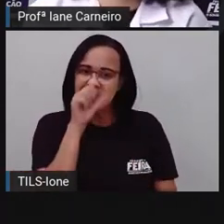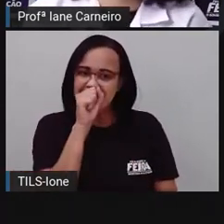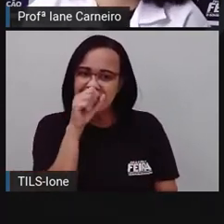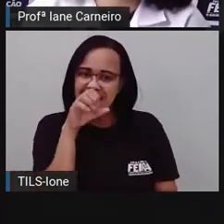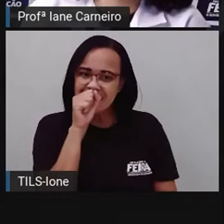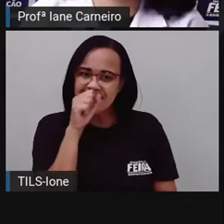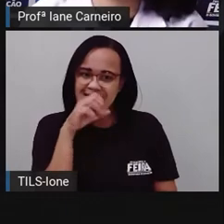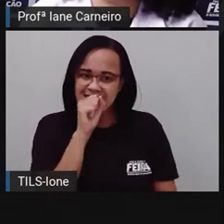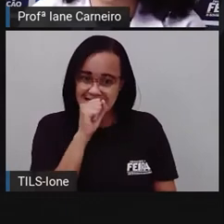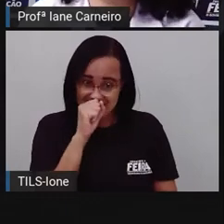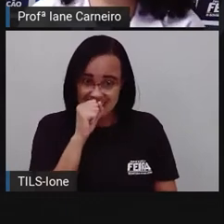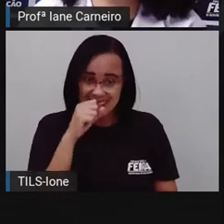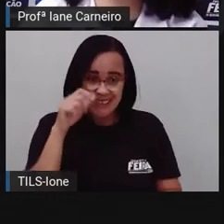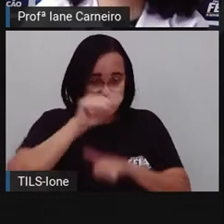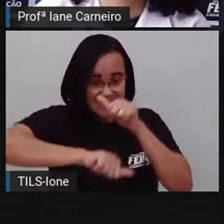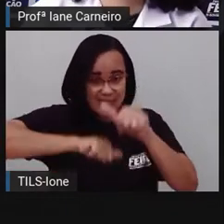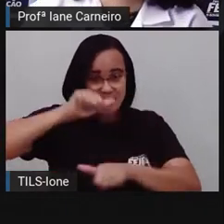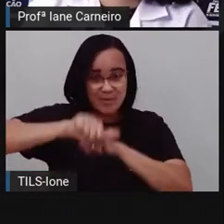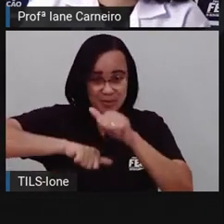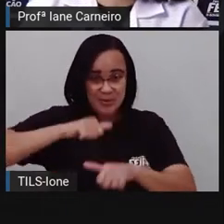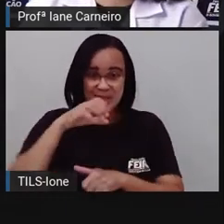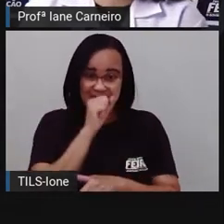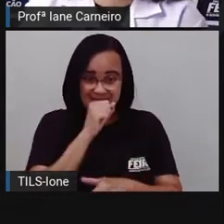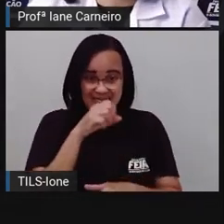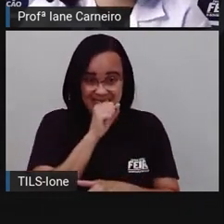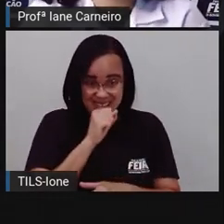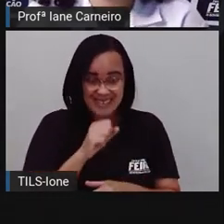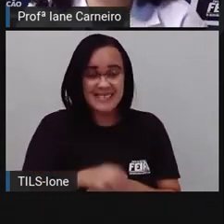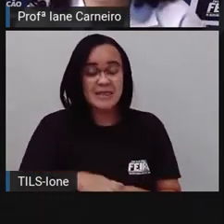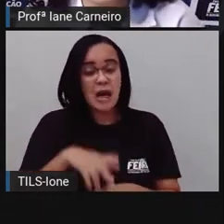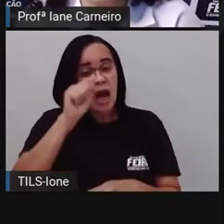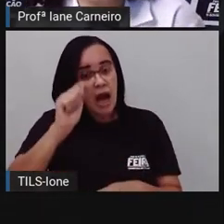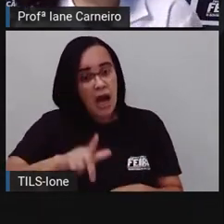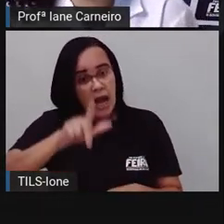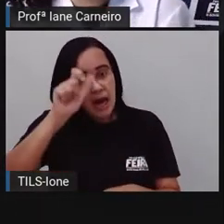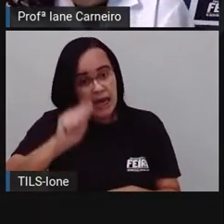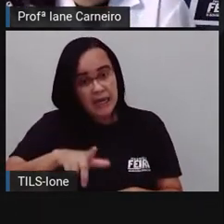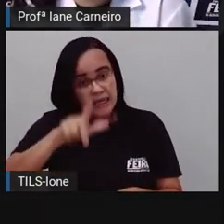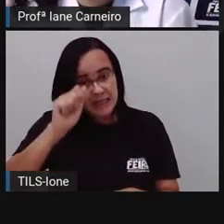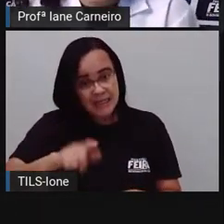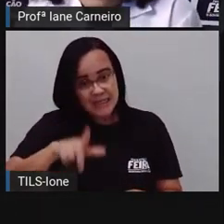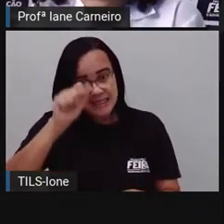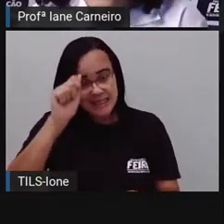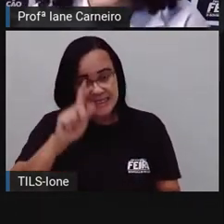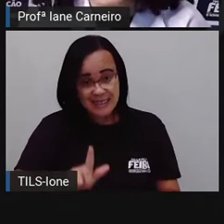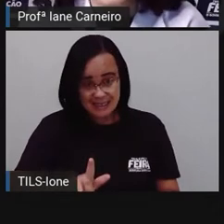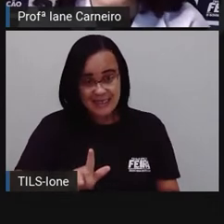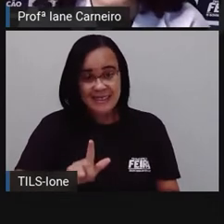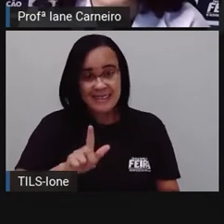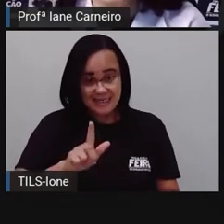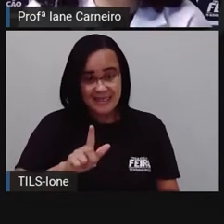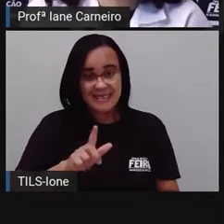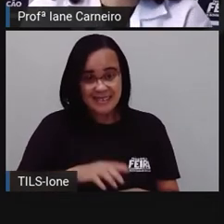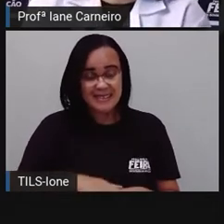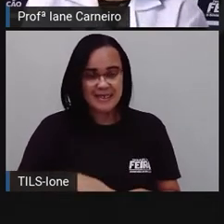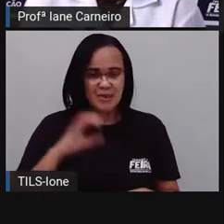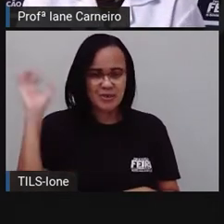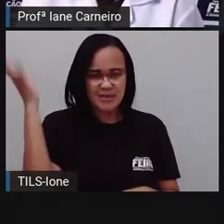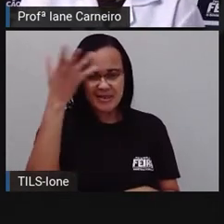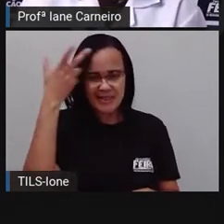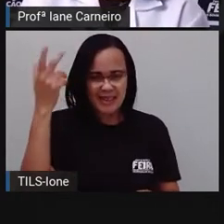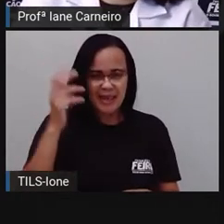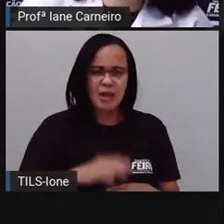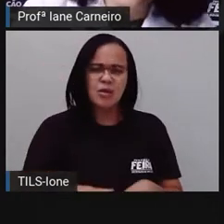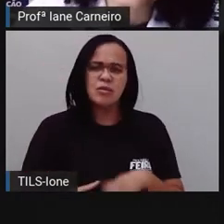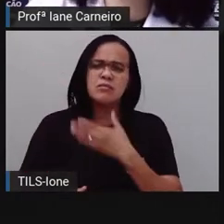depois fica todo alaranjado. O azul, né? Da cor do céu. E aí eu quero